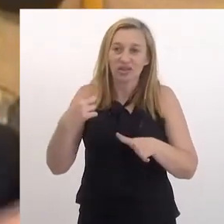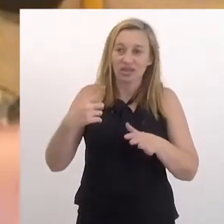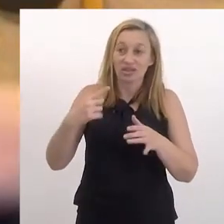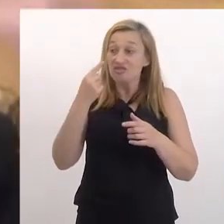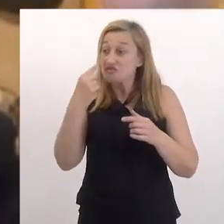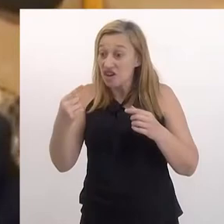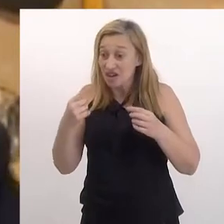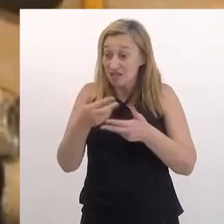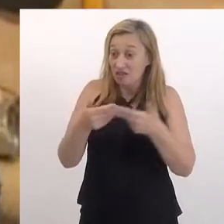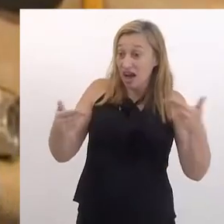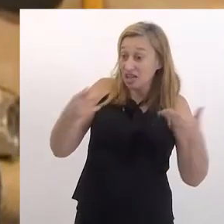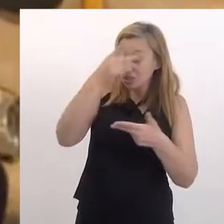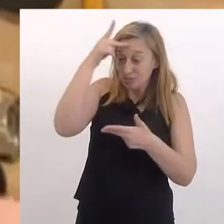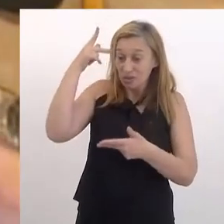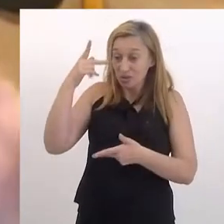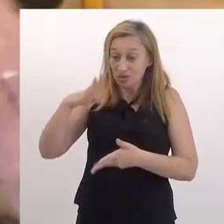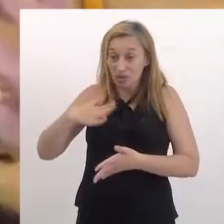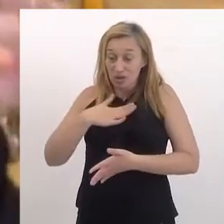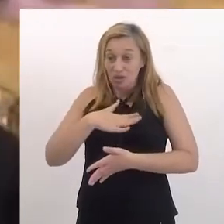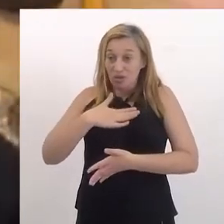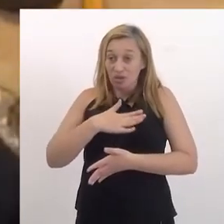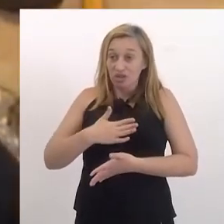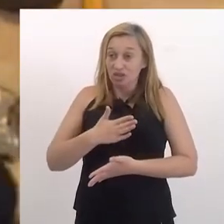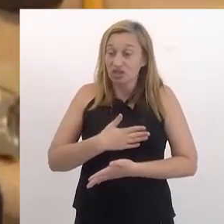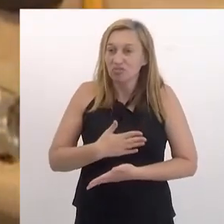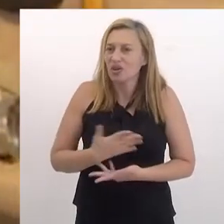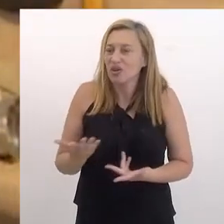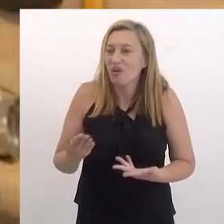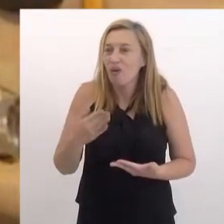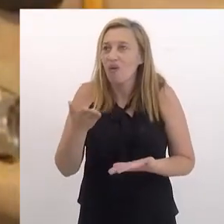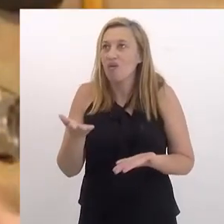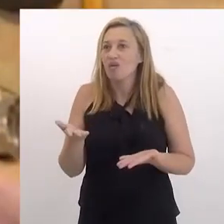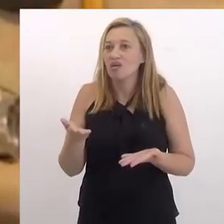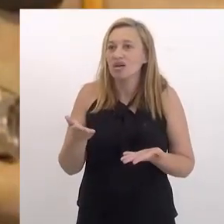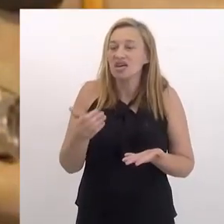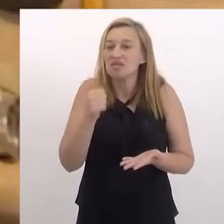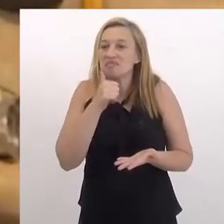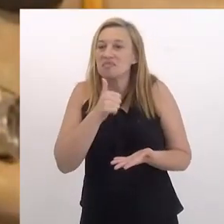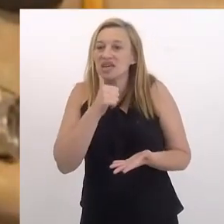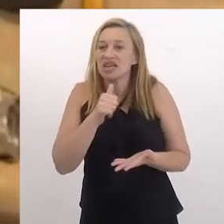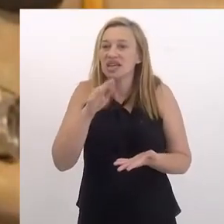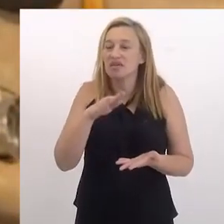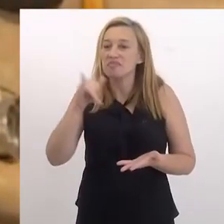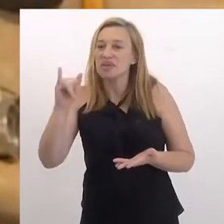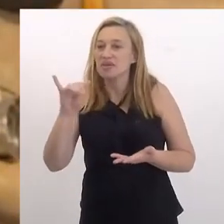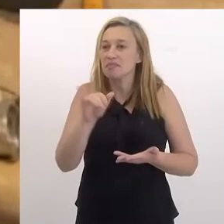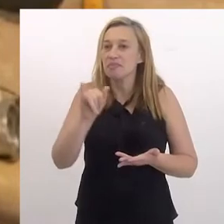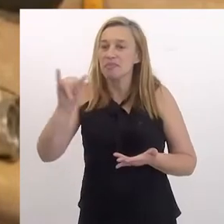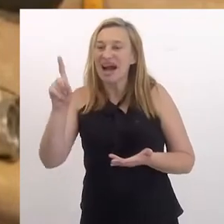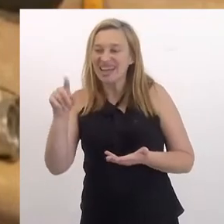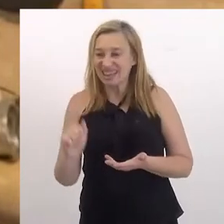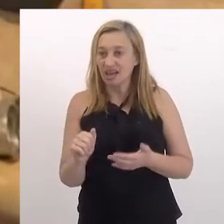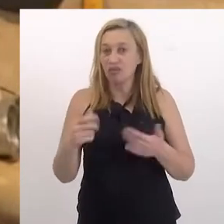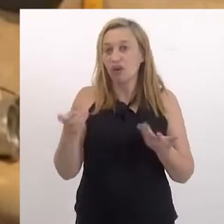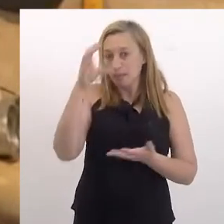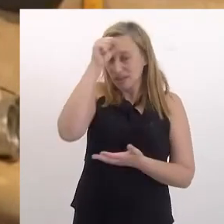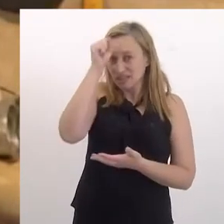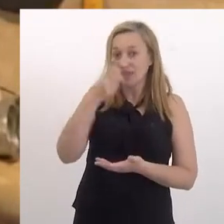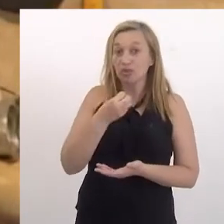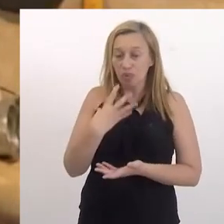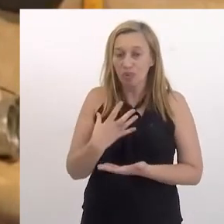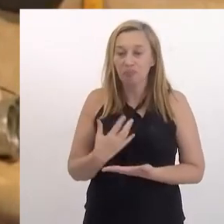não ficar pedante, fora de si, mimada. Então, assim, já foi um grande aprendizado,